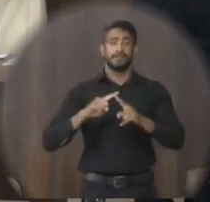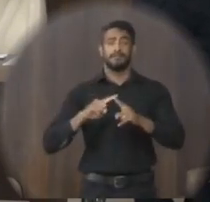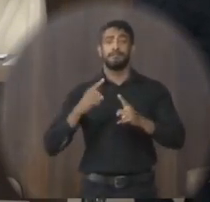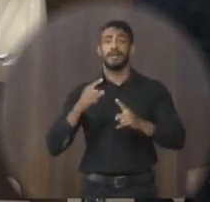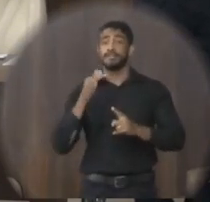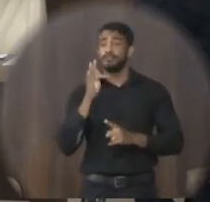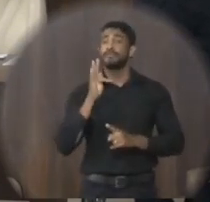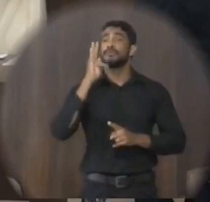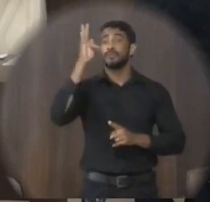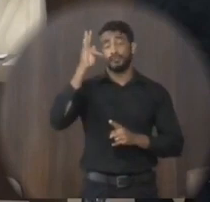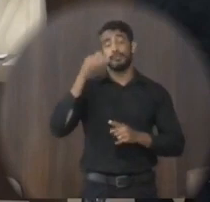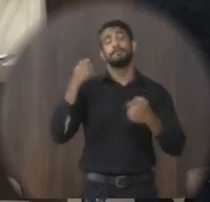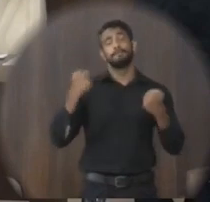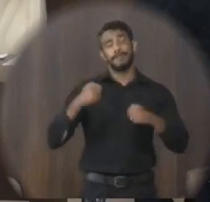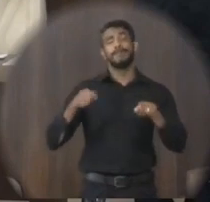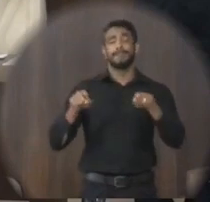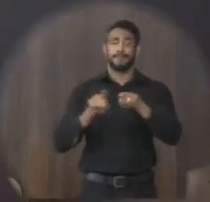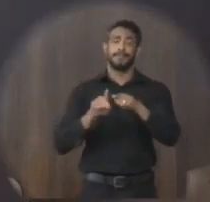ainda posteriormente.